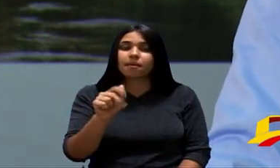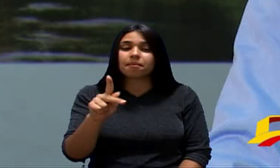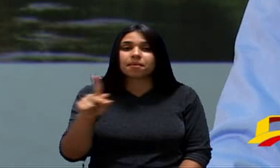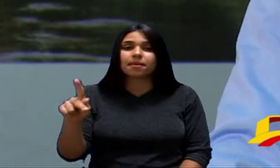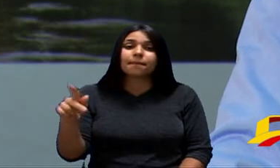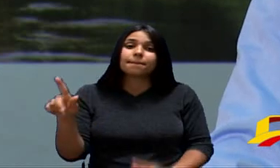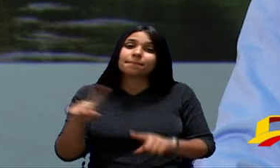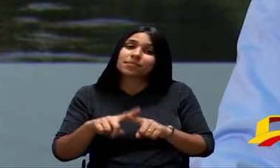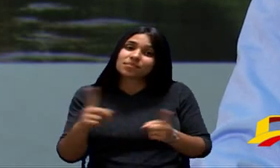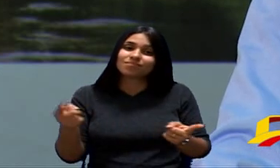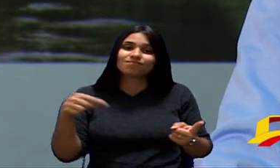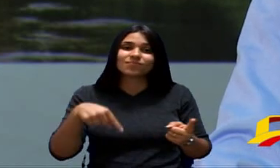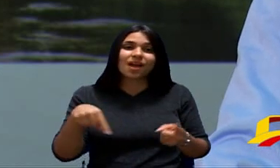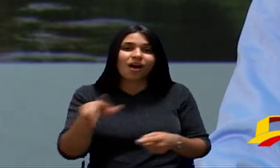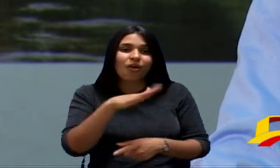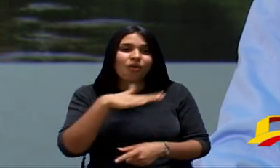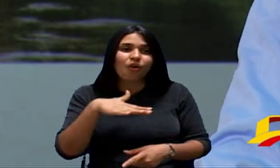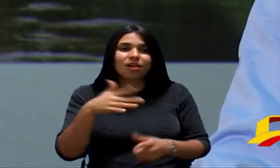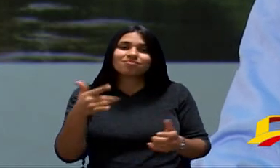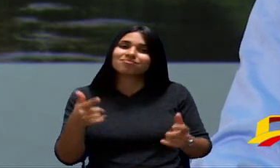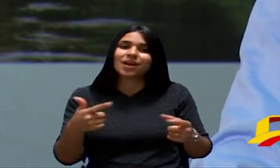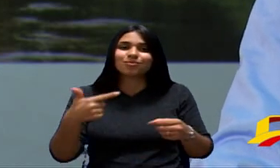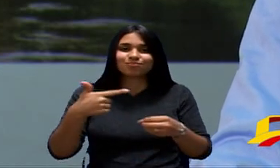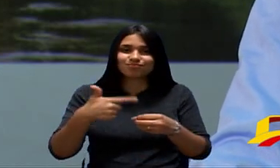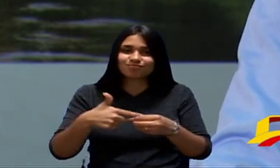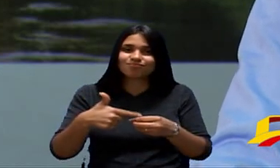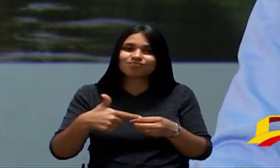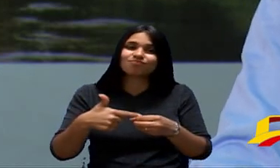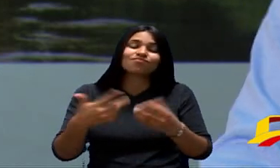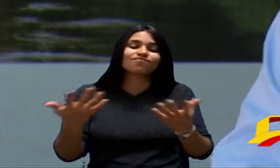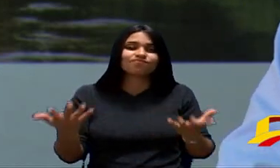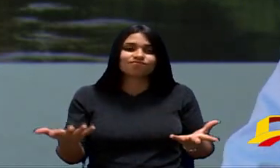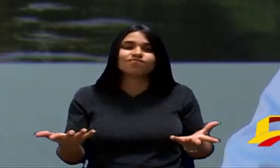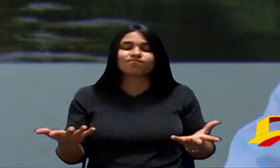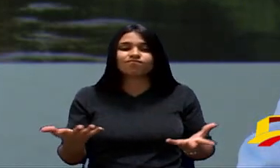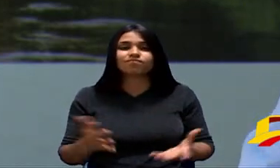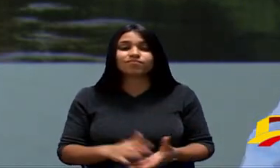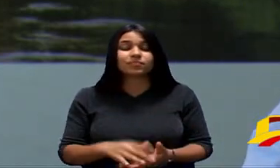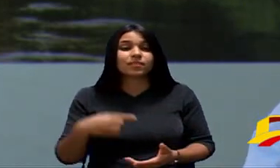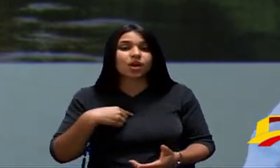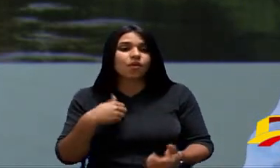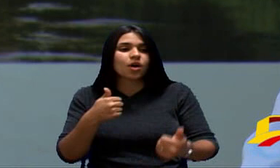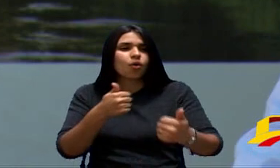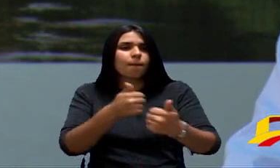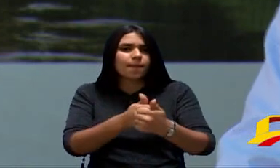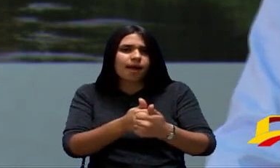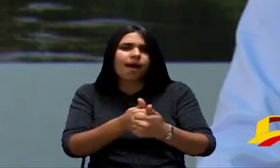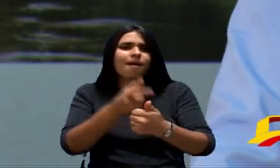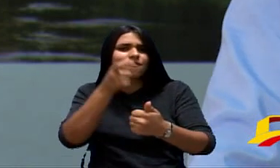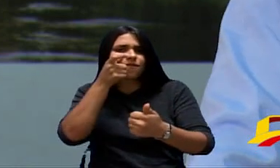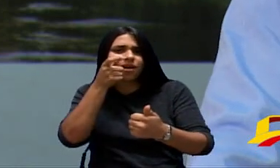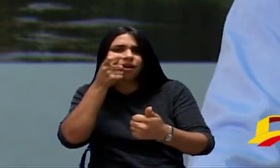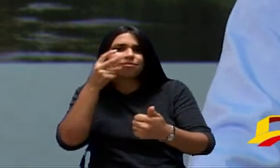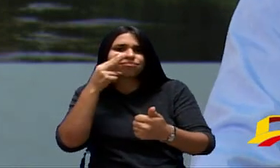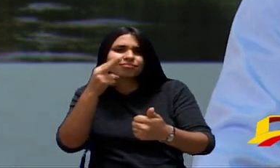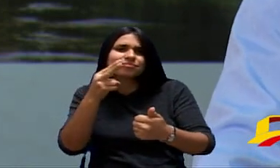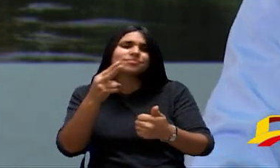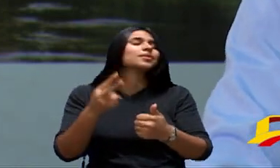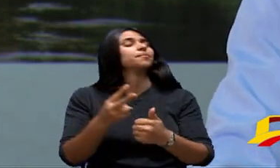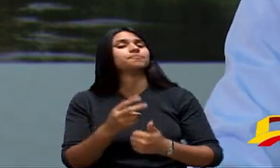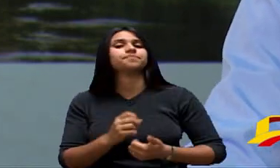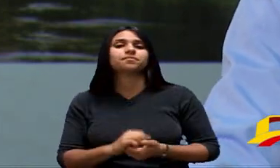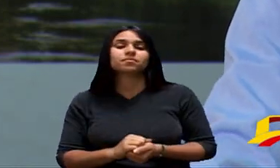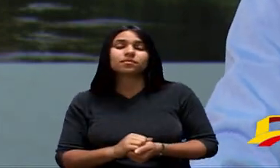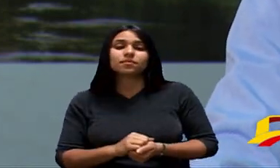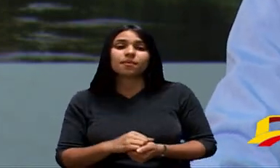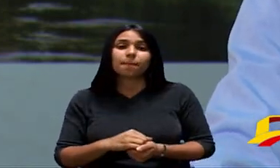A Questão Dos Postos De Combustível Então Por Isso Que Eu Vim Aqui Para Acompanhar Para Entender Melhor Todo Sistema Mas Pode Ter Certeza De Uma Coisa